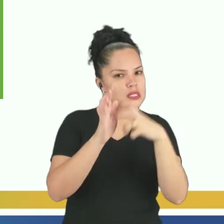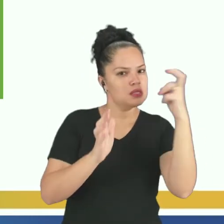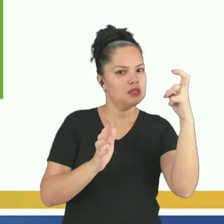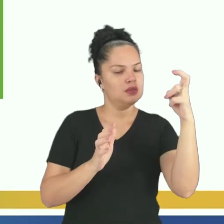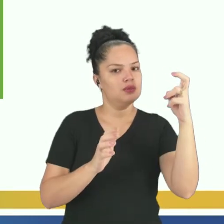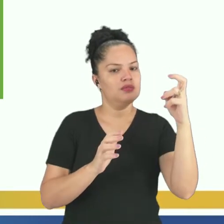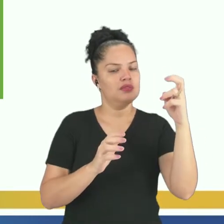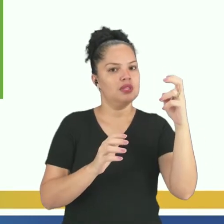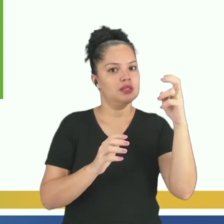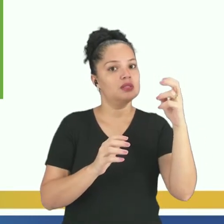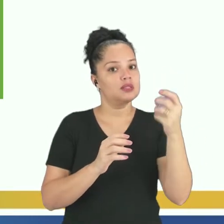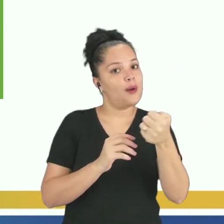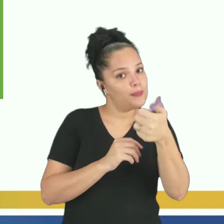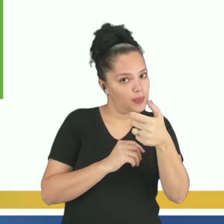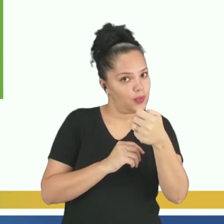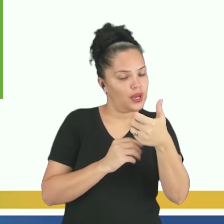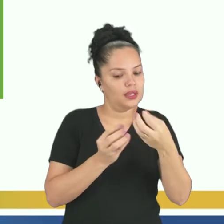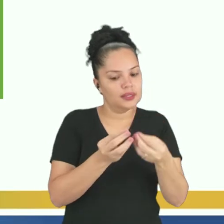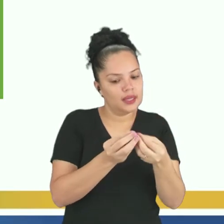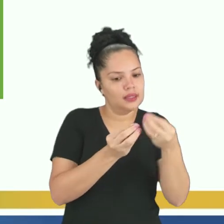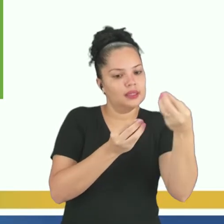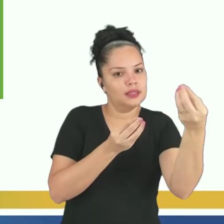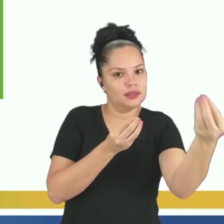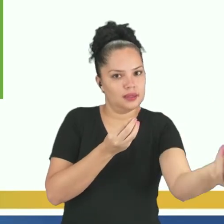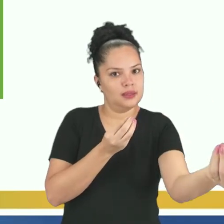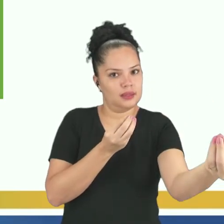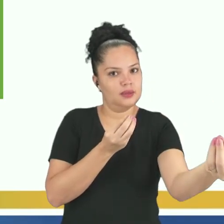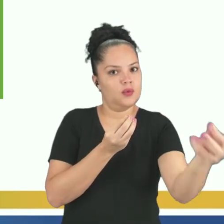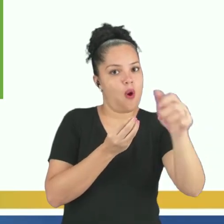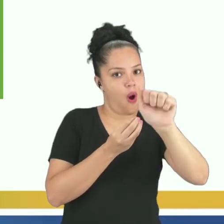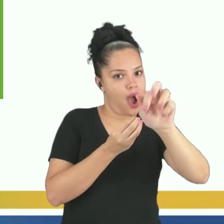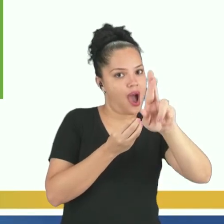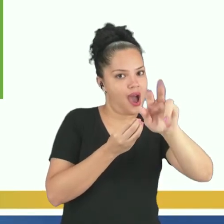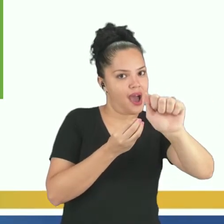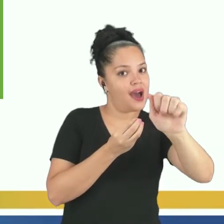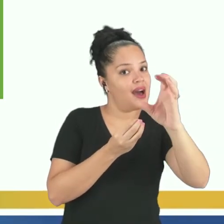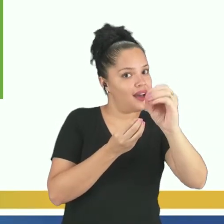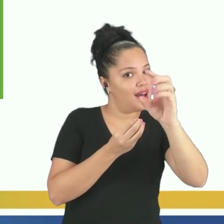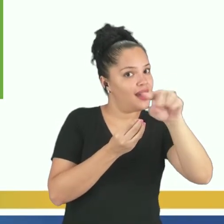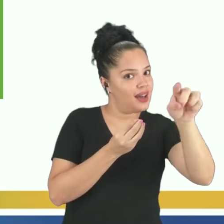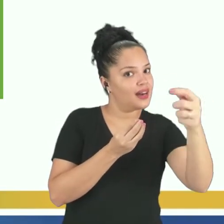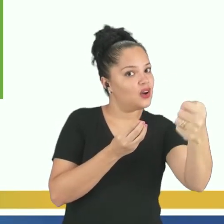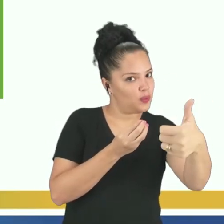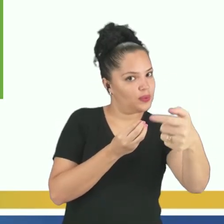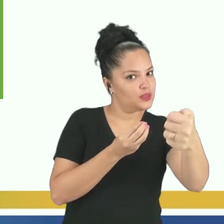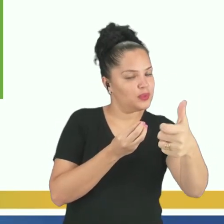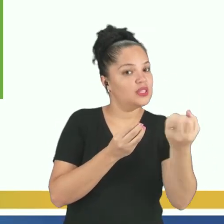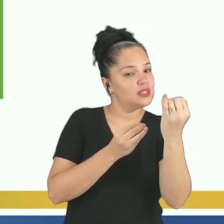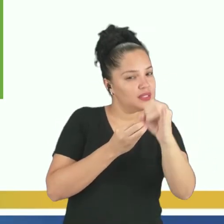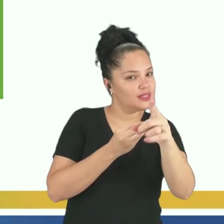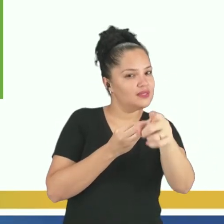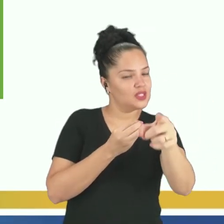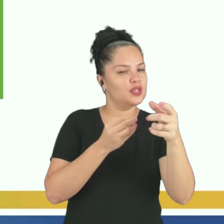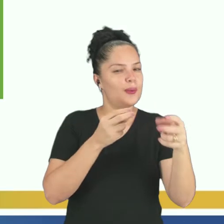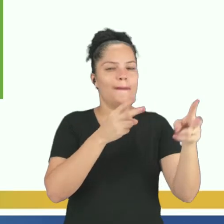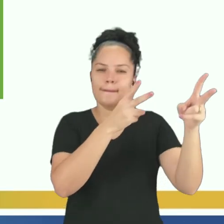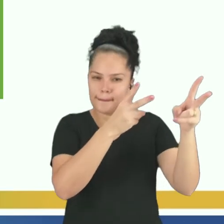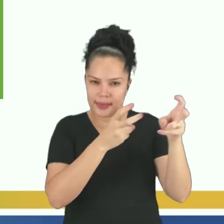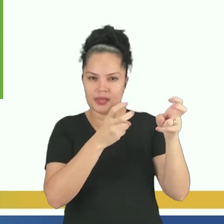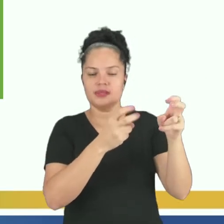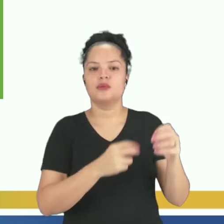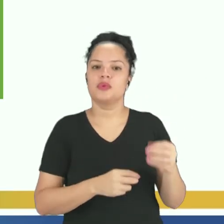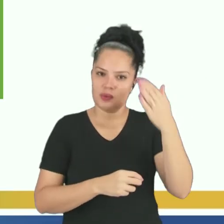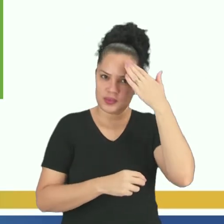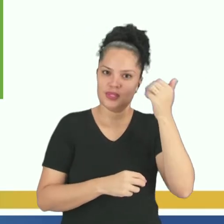vezes, ele deu duas moedinhas para o Arão. Pegou a ideia? Se você aí prestou bem atenção, você já sabe, né,